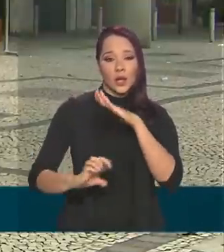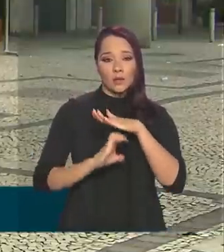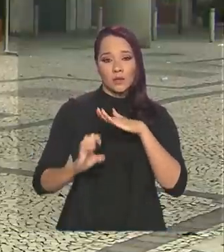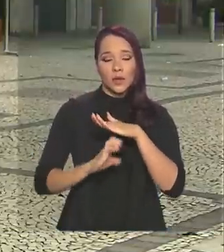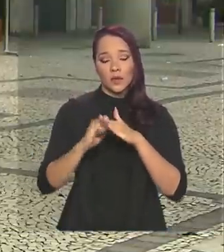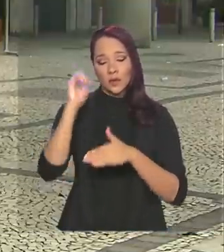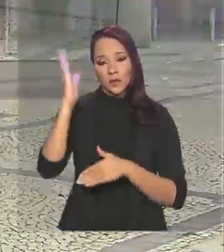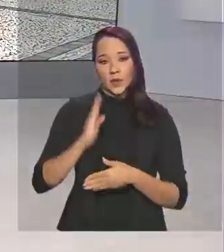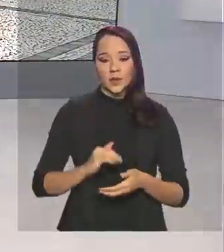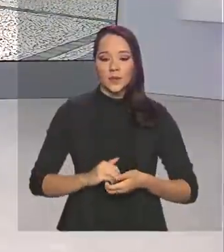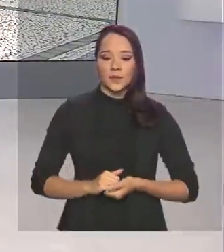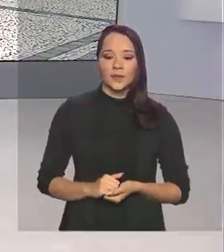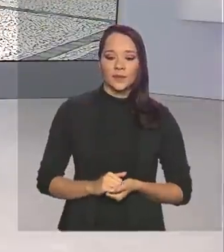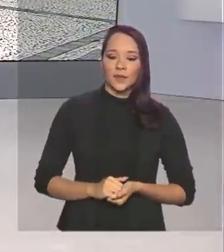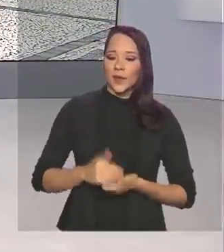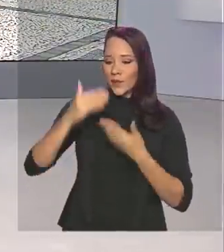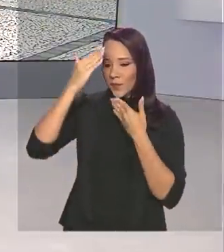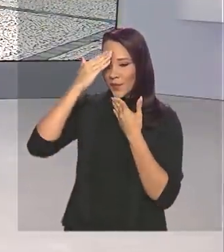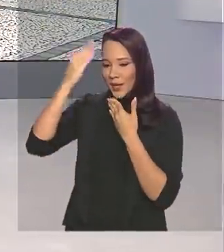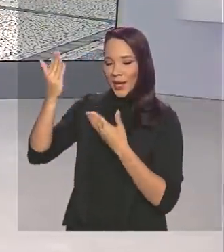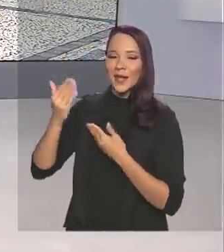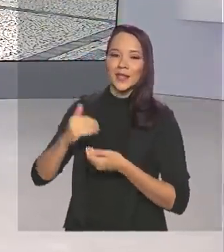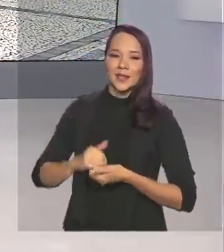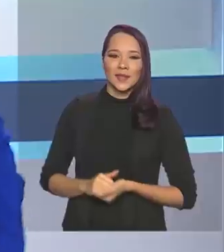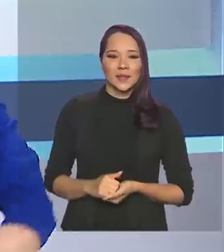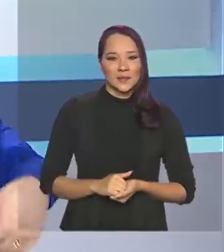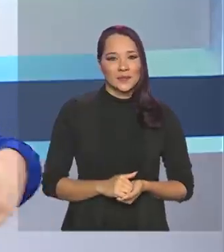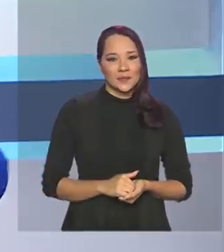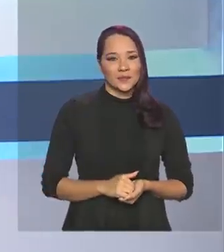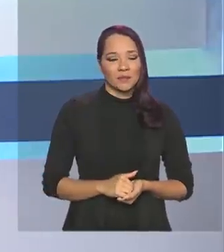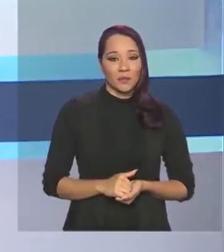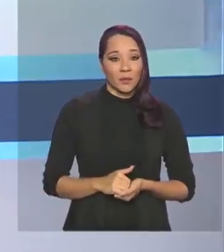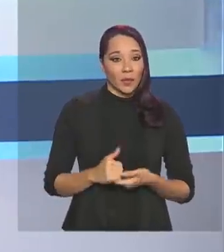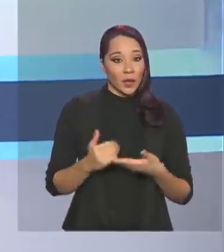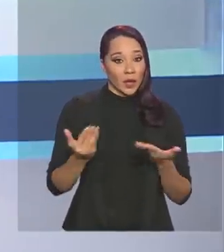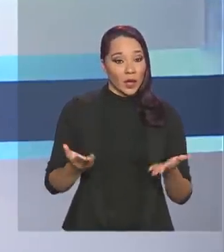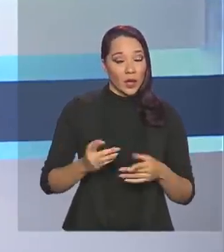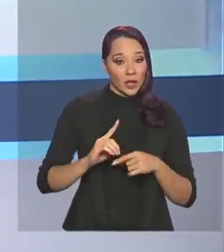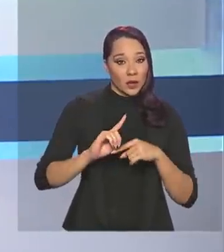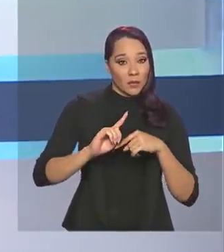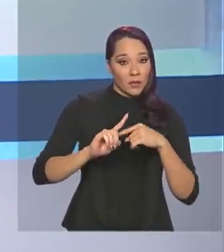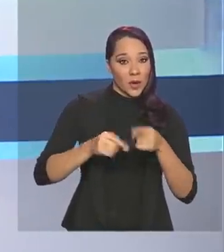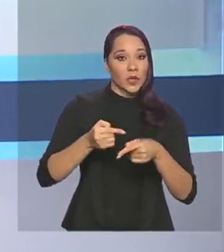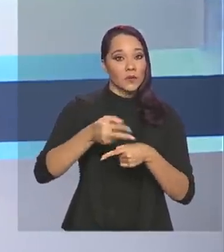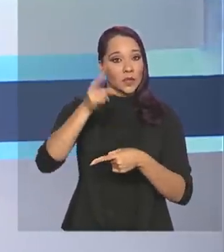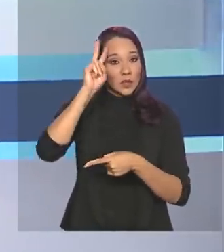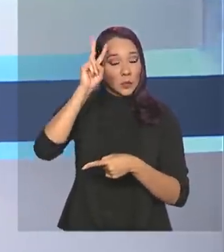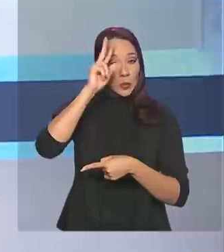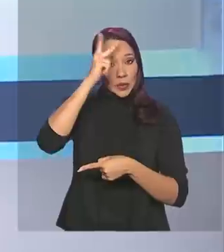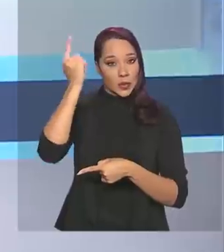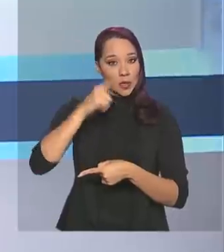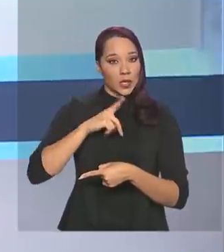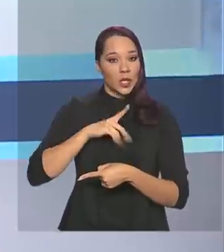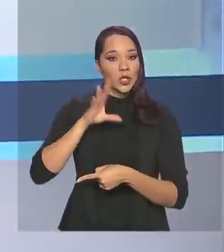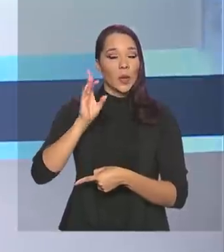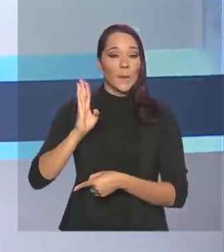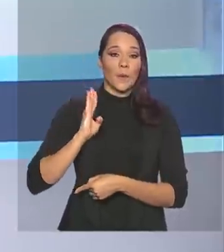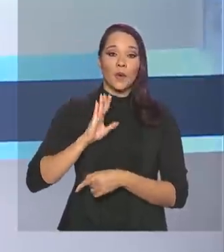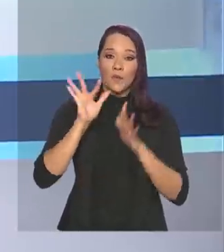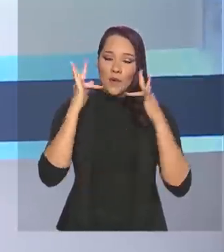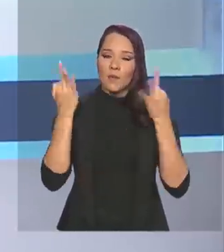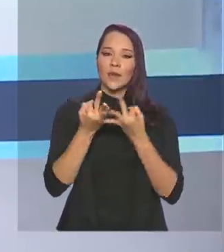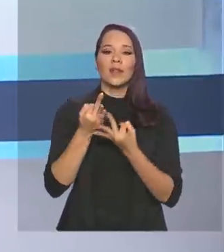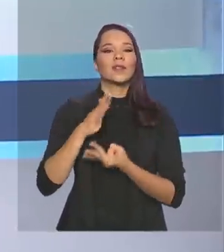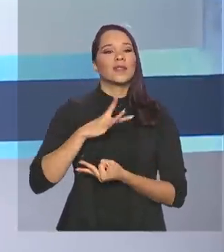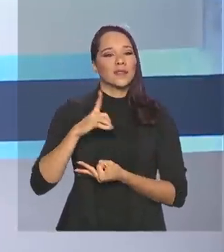Voltamos com você, Renata. Obrigada pelas informações, Cláudia. E a partir da próxima segunda-feira, quem recebe o Bolsa Família também